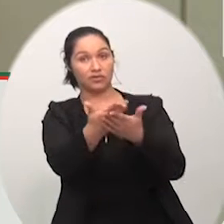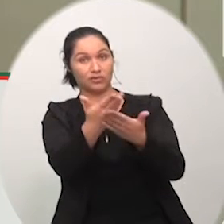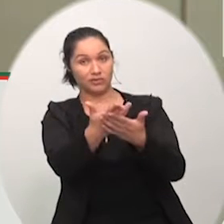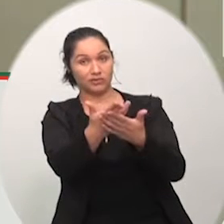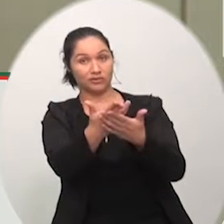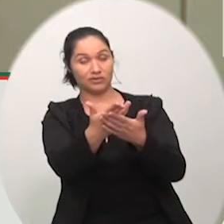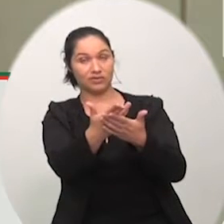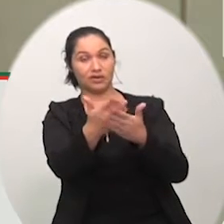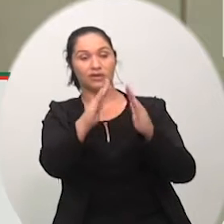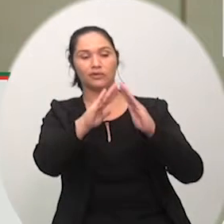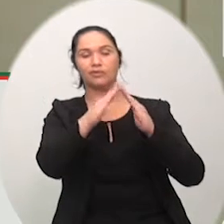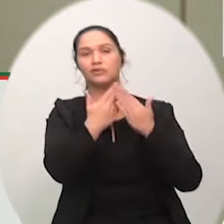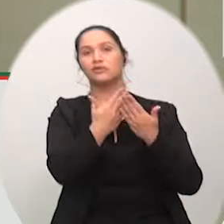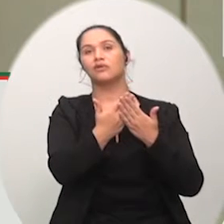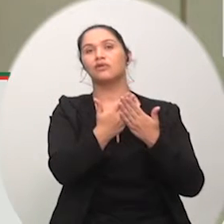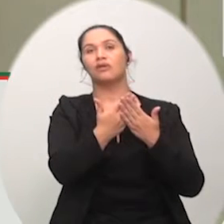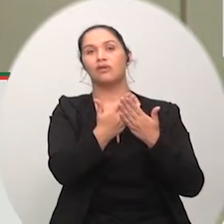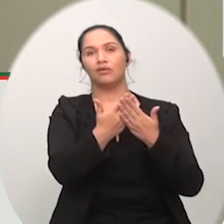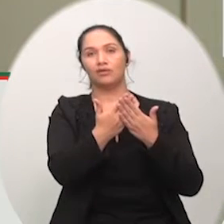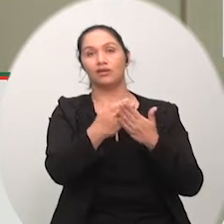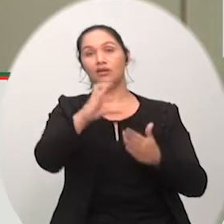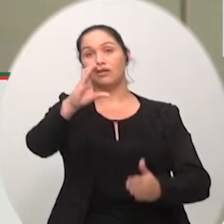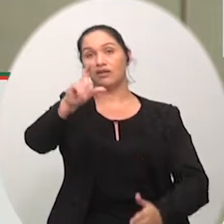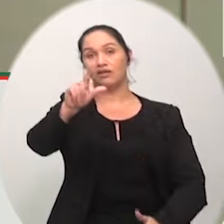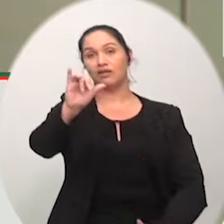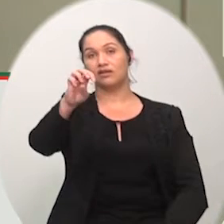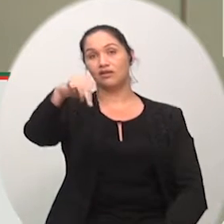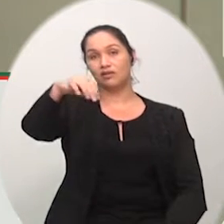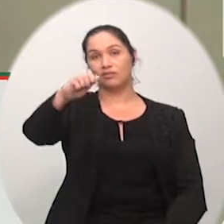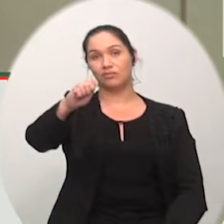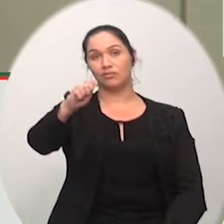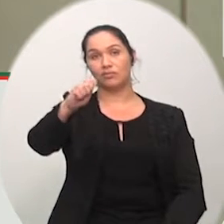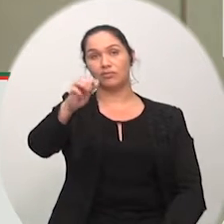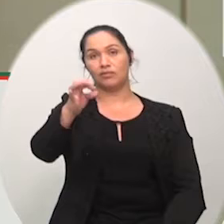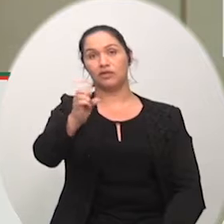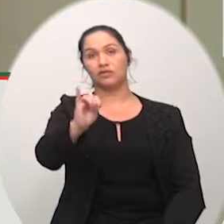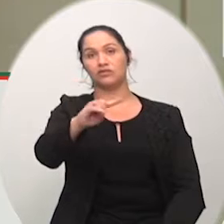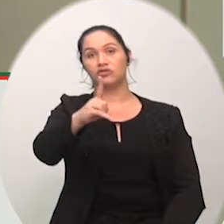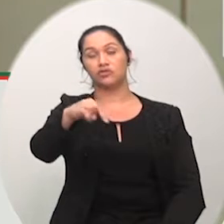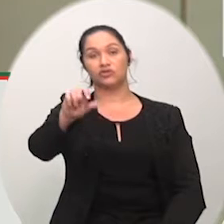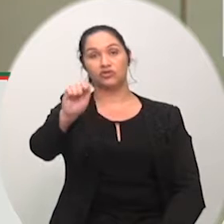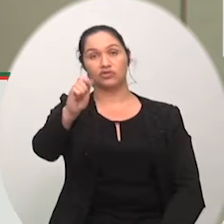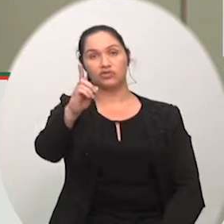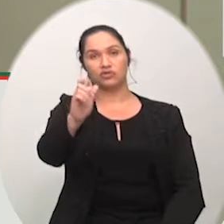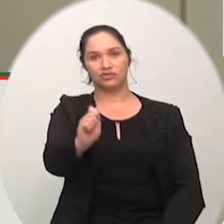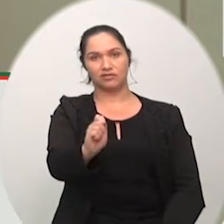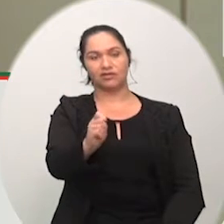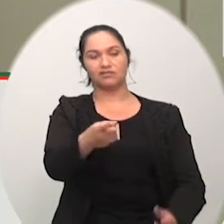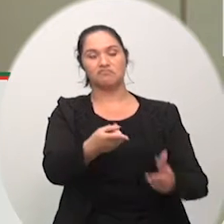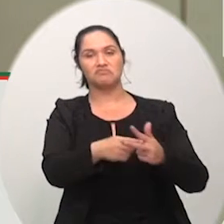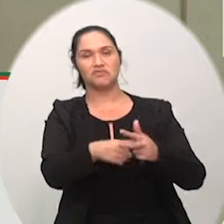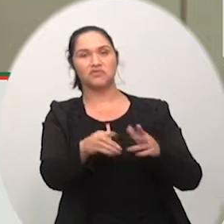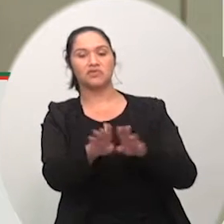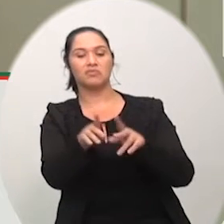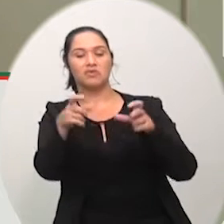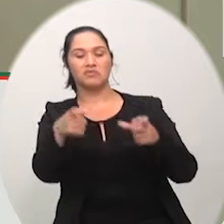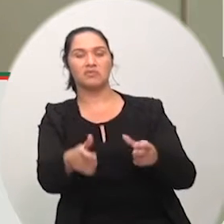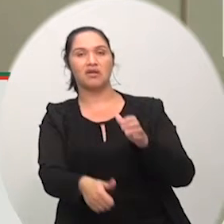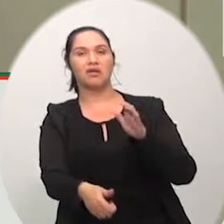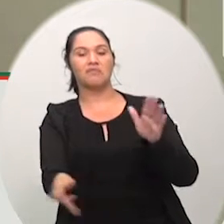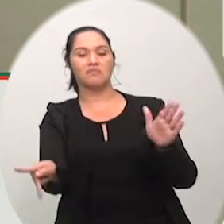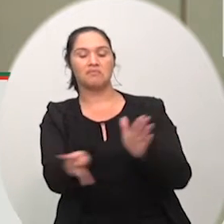num colégio climatizado totalmente reformado e com uma quadra de esportes